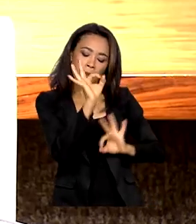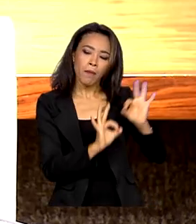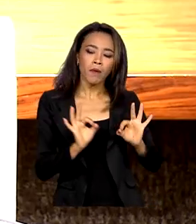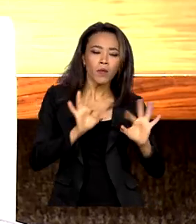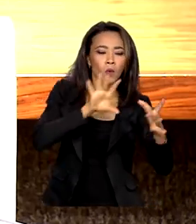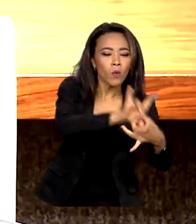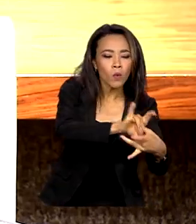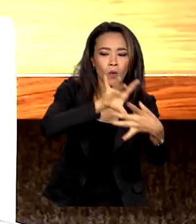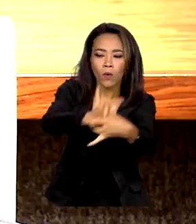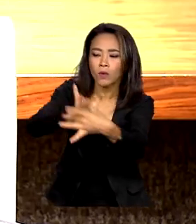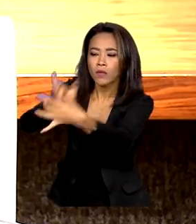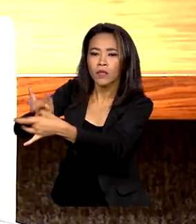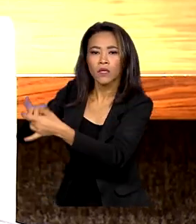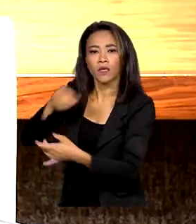das reais necessidades das mulheres.